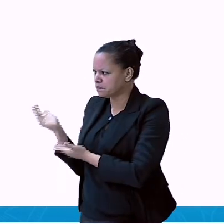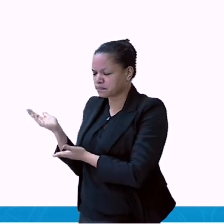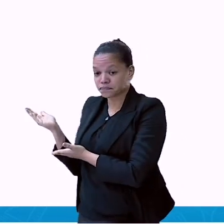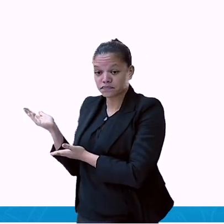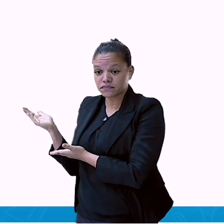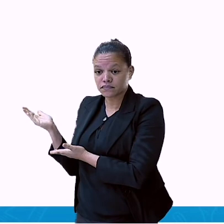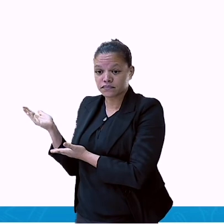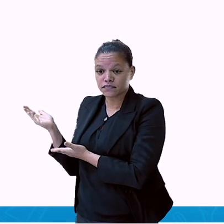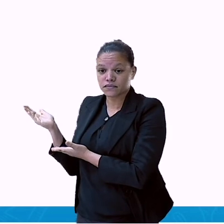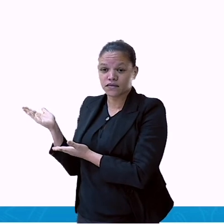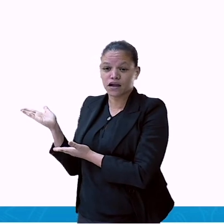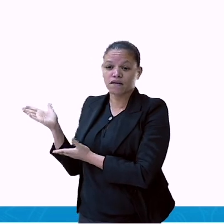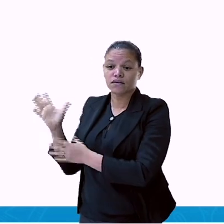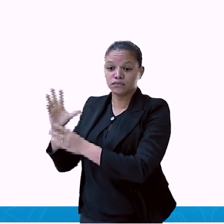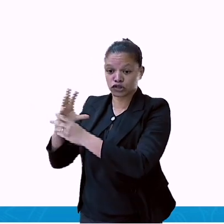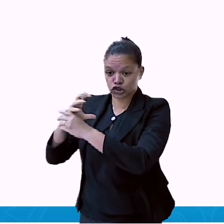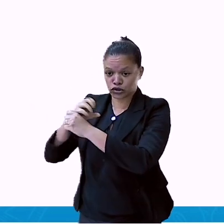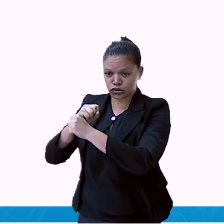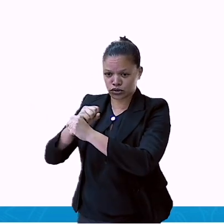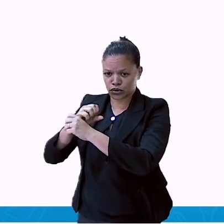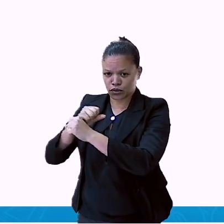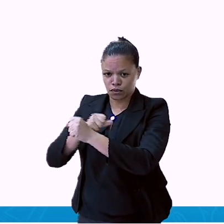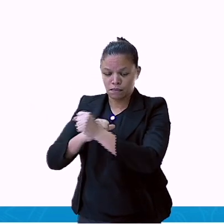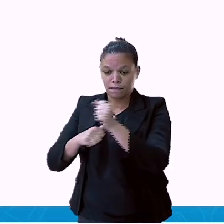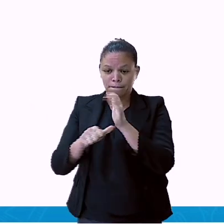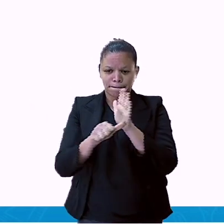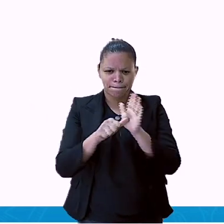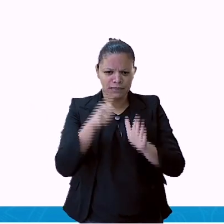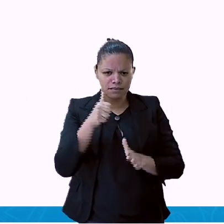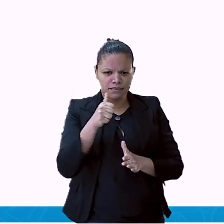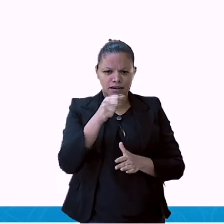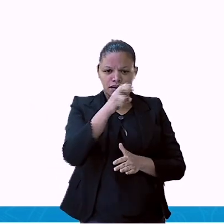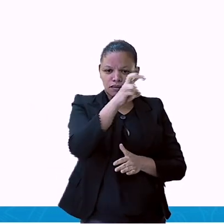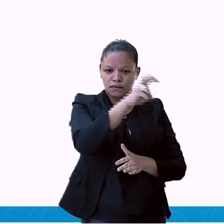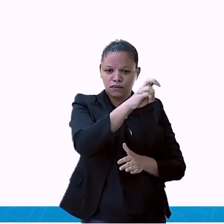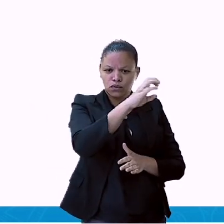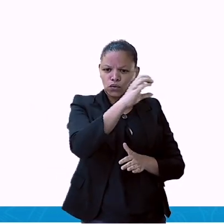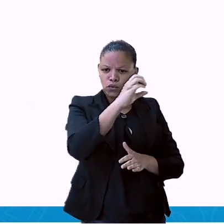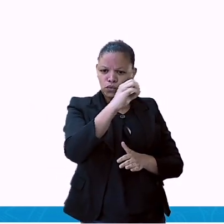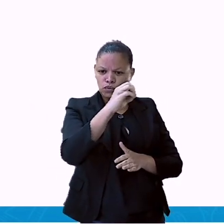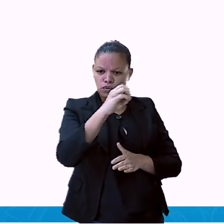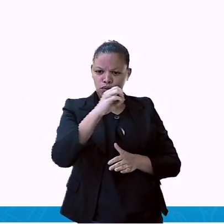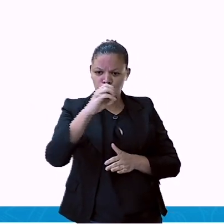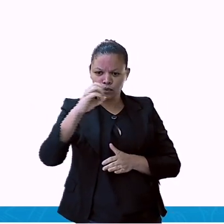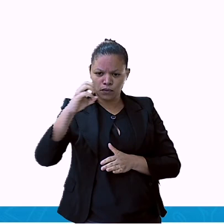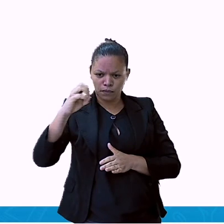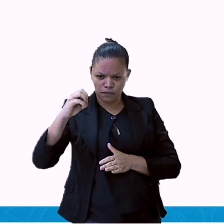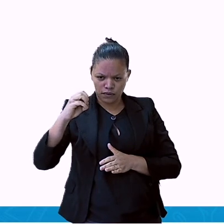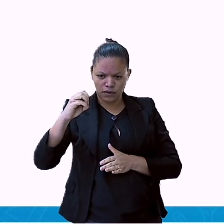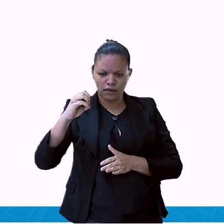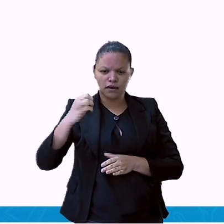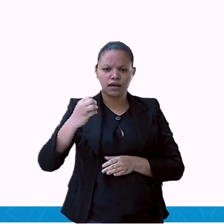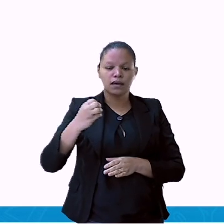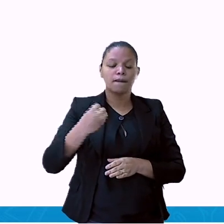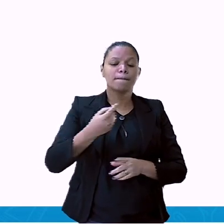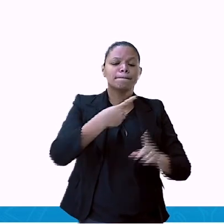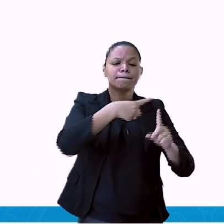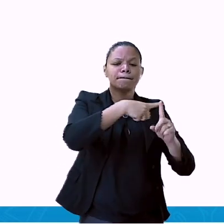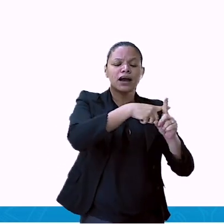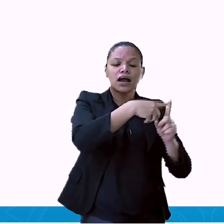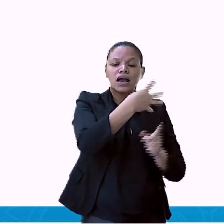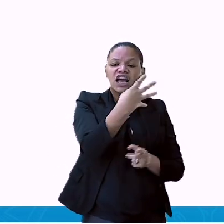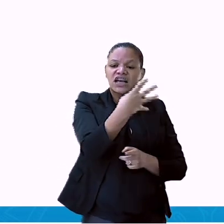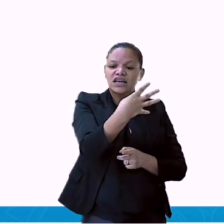nós tínhamos lá, no primeiro semestre, 5 mil e no segundo semestre, 4 mil na ortopedia.